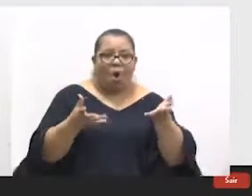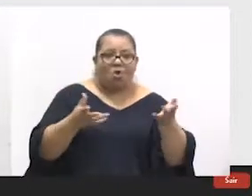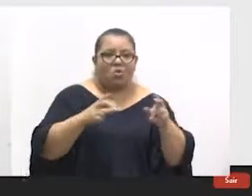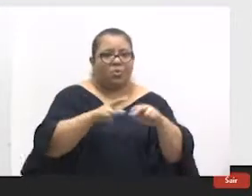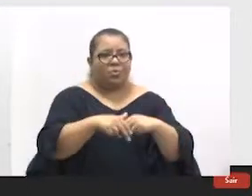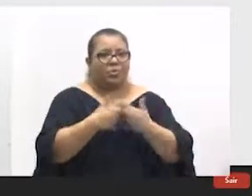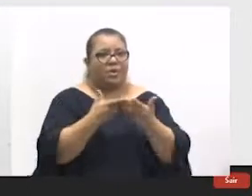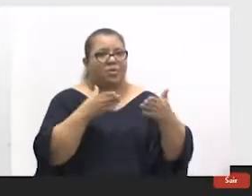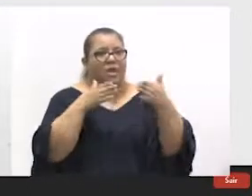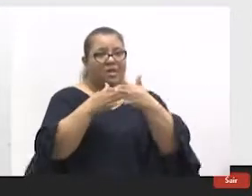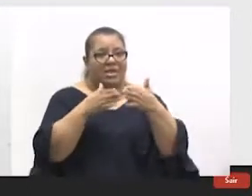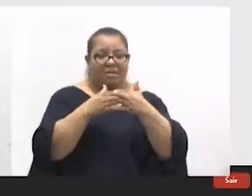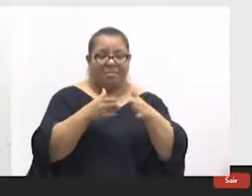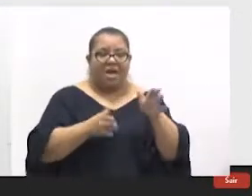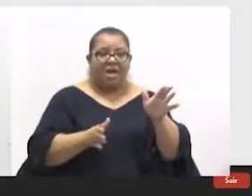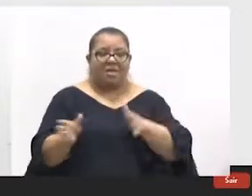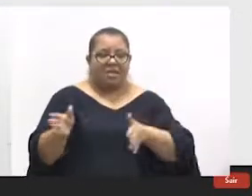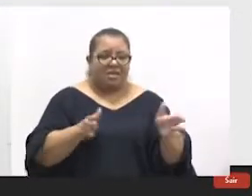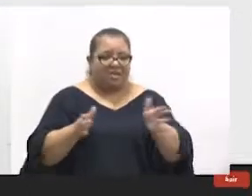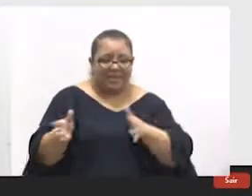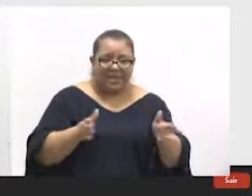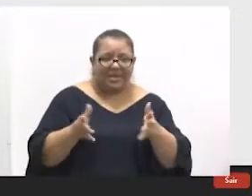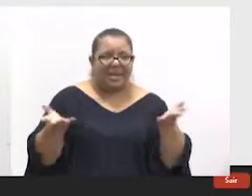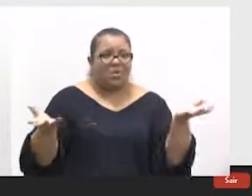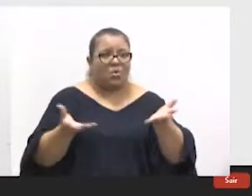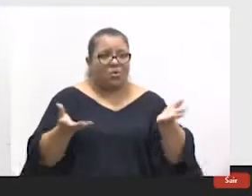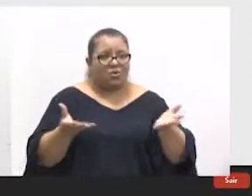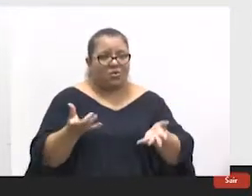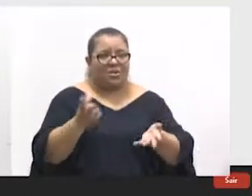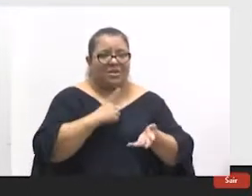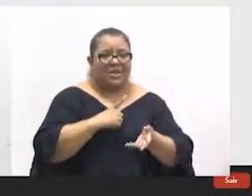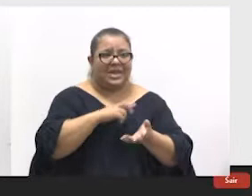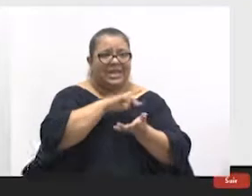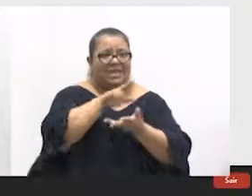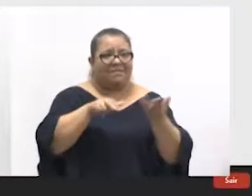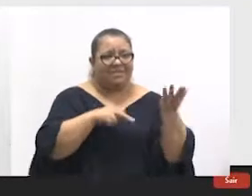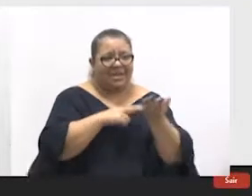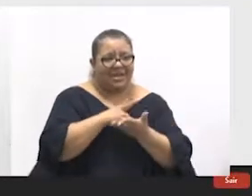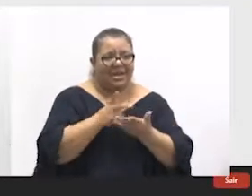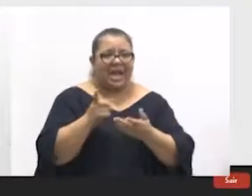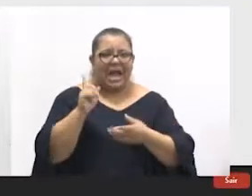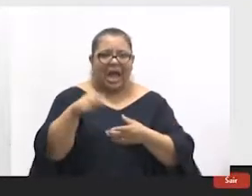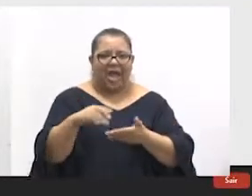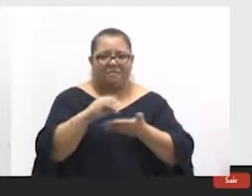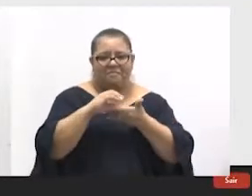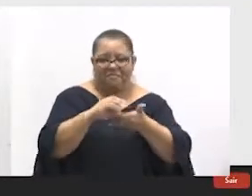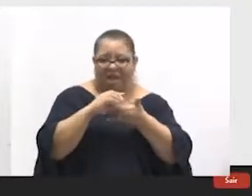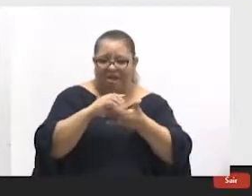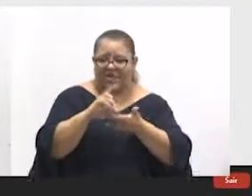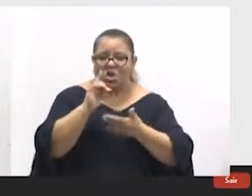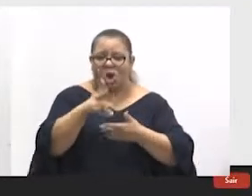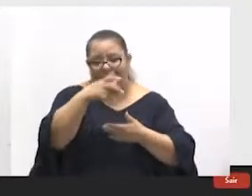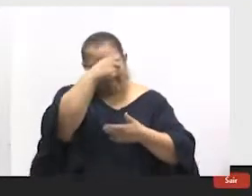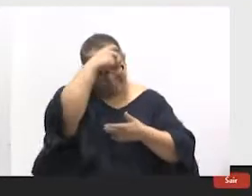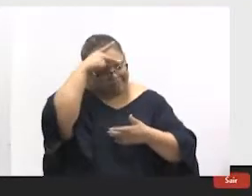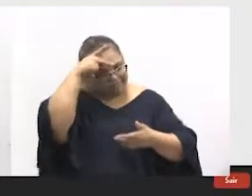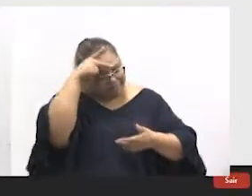acesso mesmo que a gente tem, de verba, porque vem só da Prefeitura.